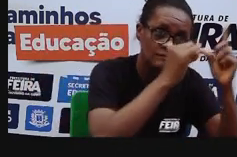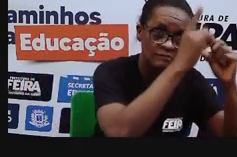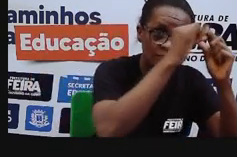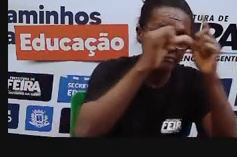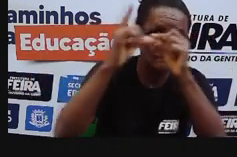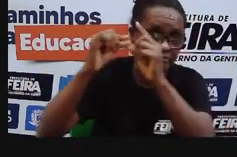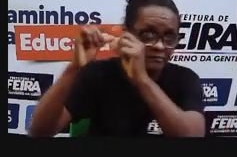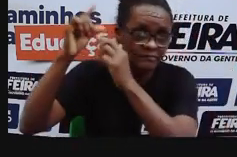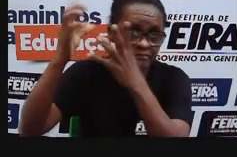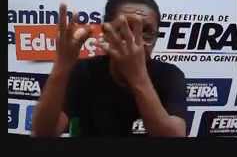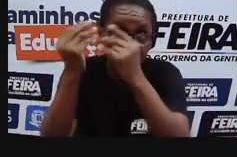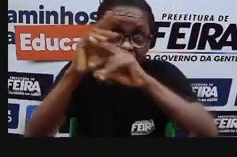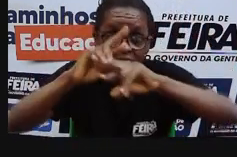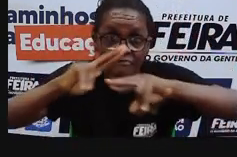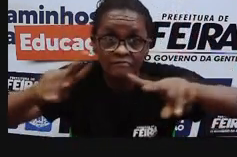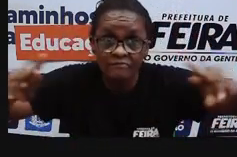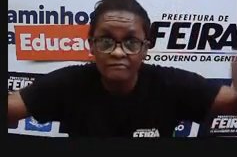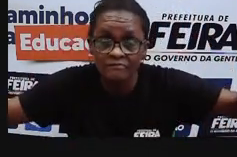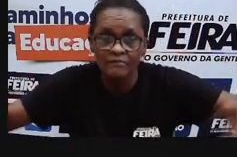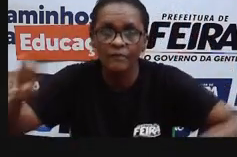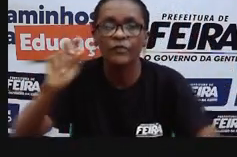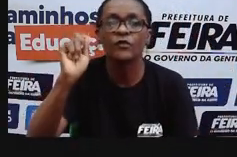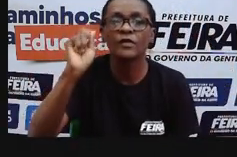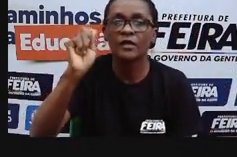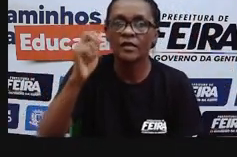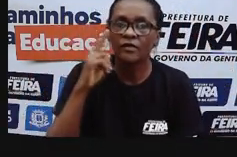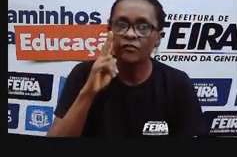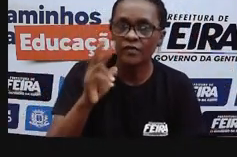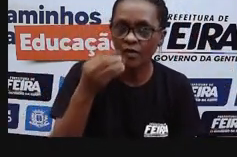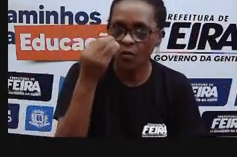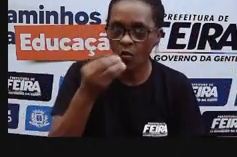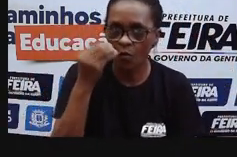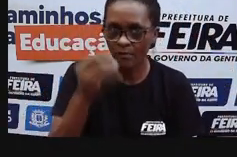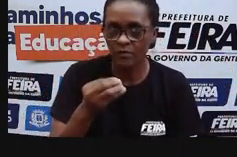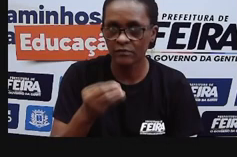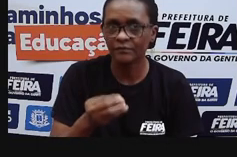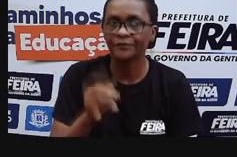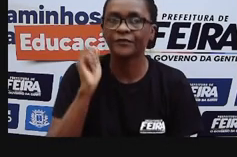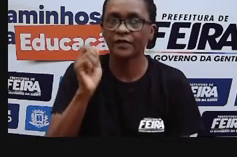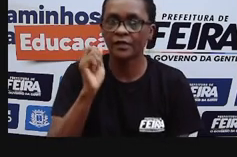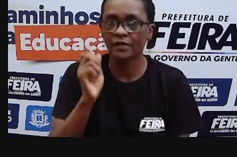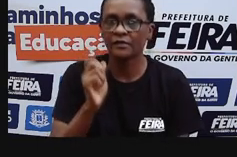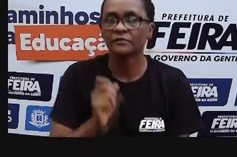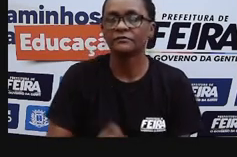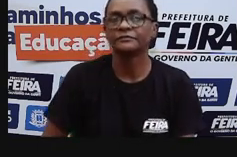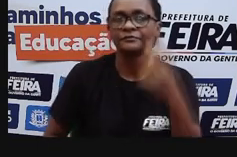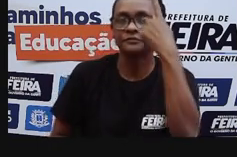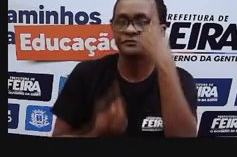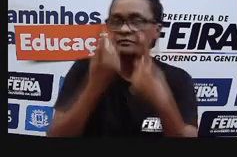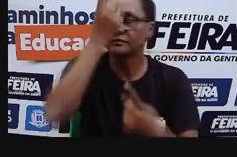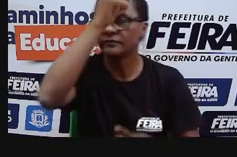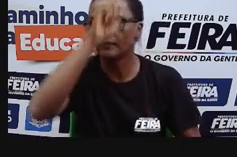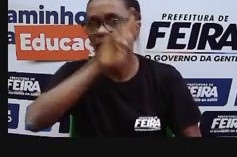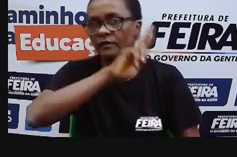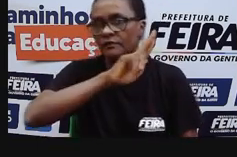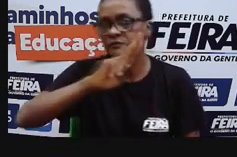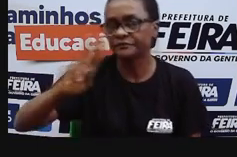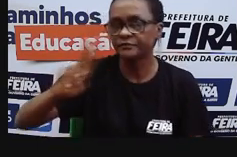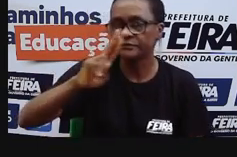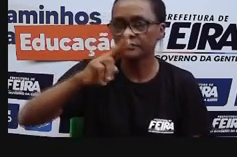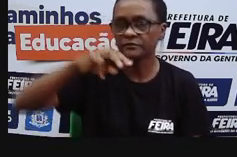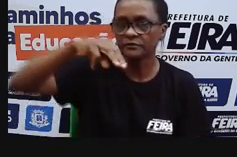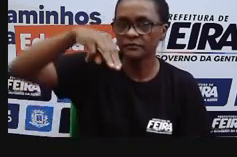microscópio, a gente vai fazer o resto. A gente vai, na verdade, aqui, a gente vai aumentar